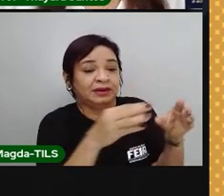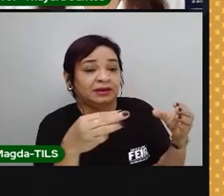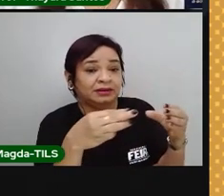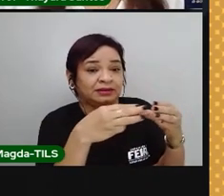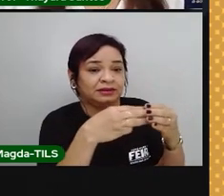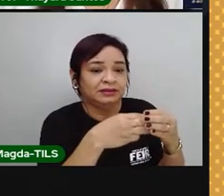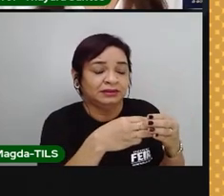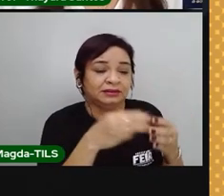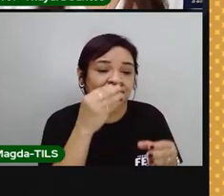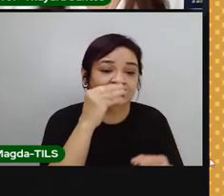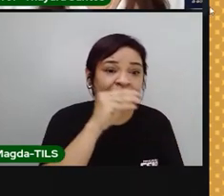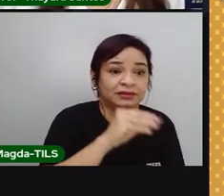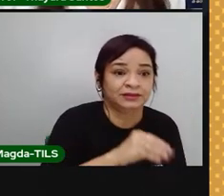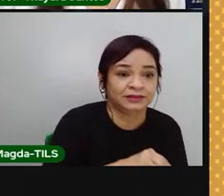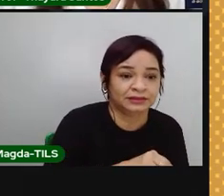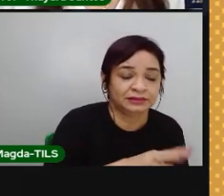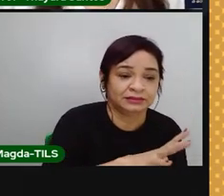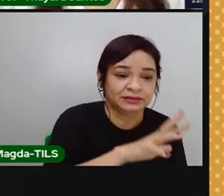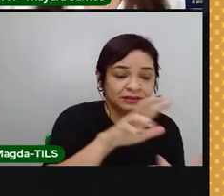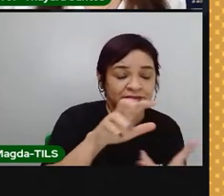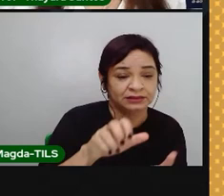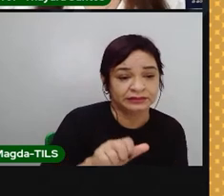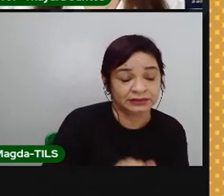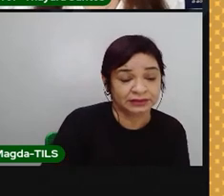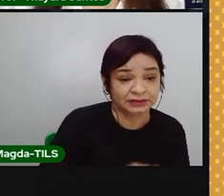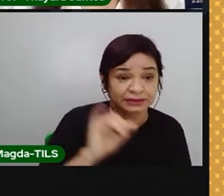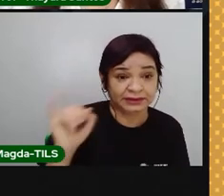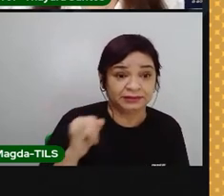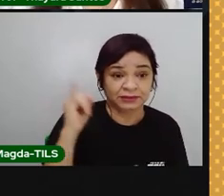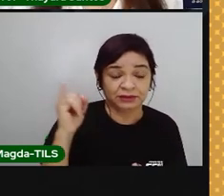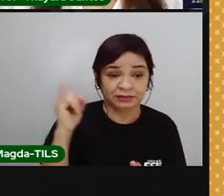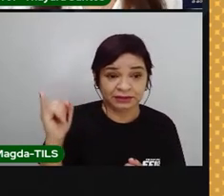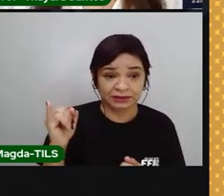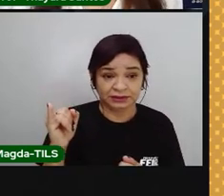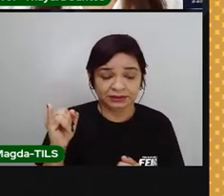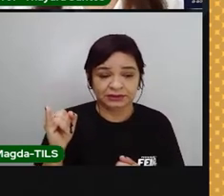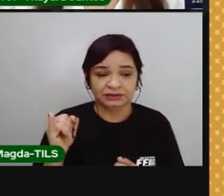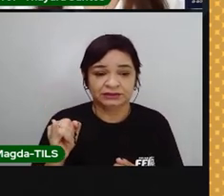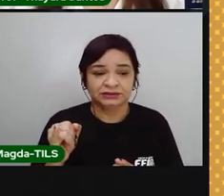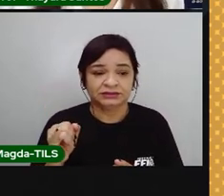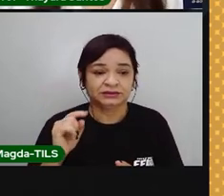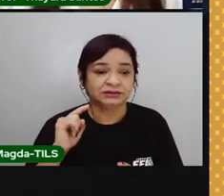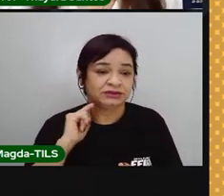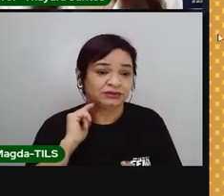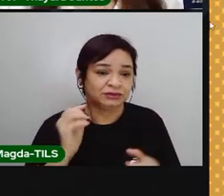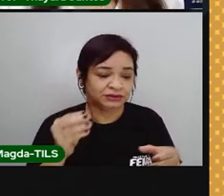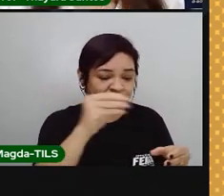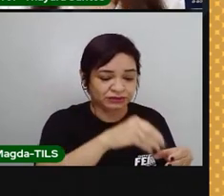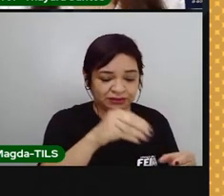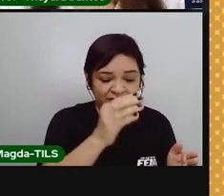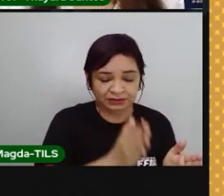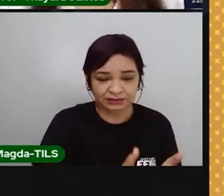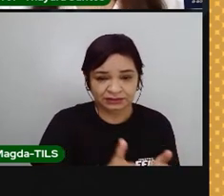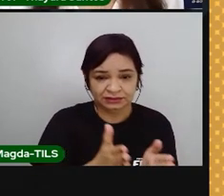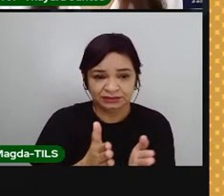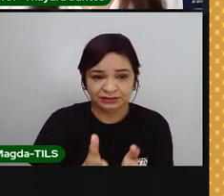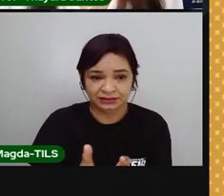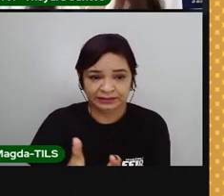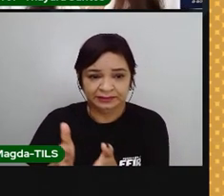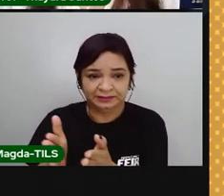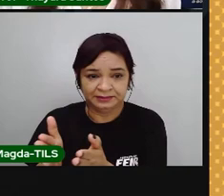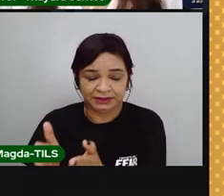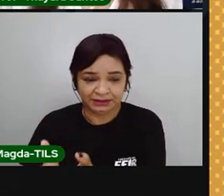concentração deles na atmosfera. Então, é muito importante que a gente descarte esse lixo corretamente, não misture o lixo,